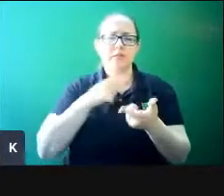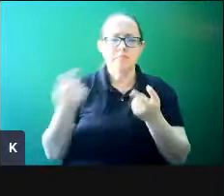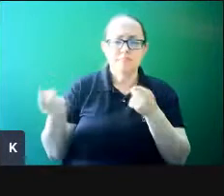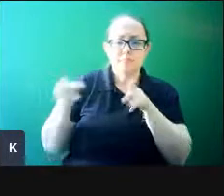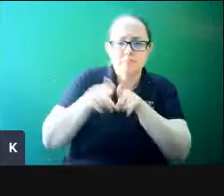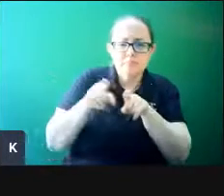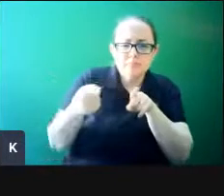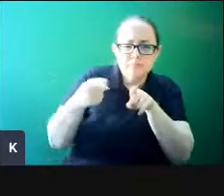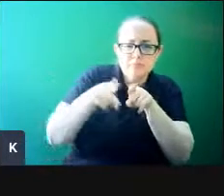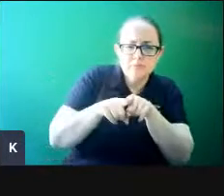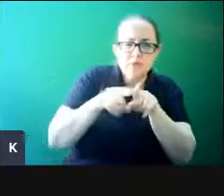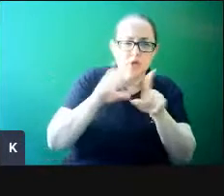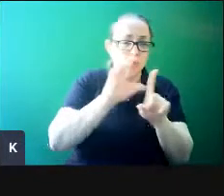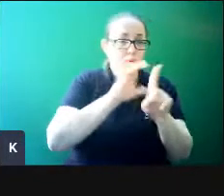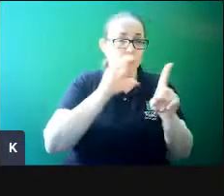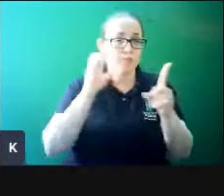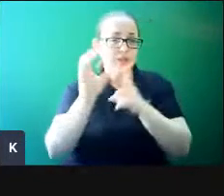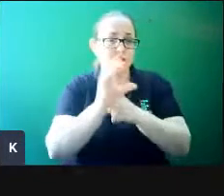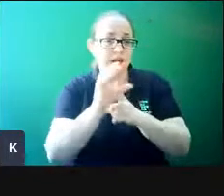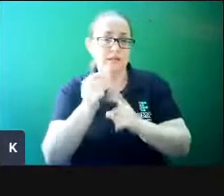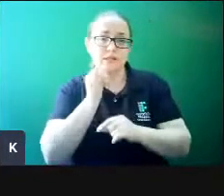e representantes da comunidade, por exemplo?